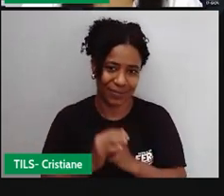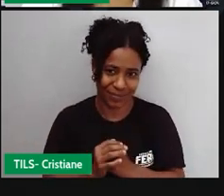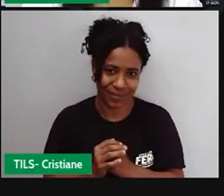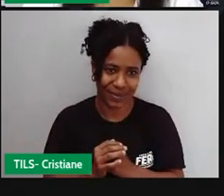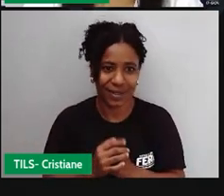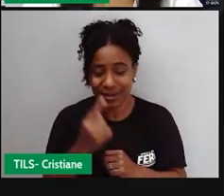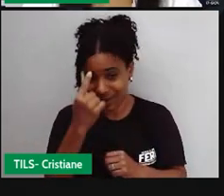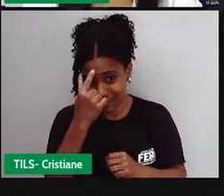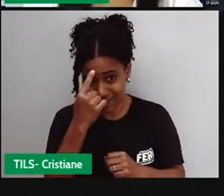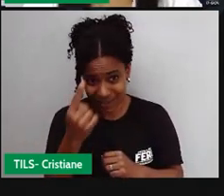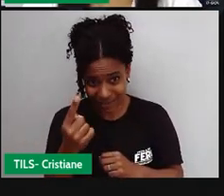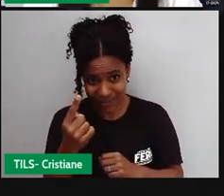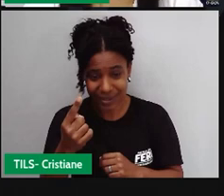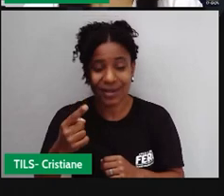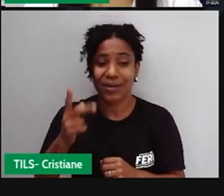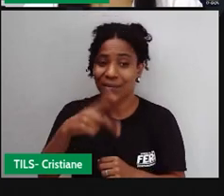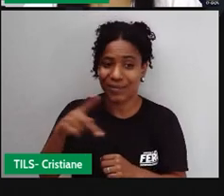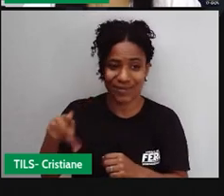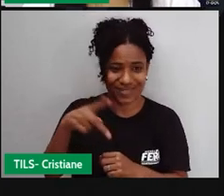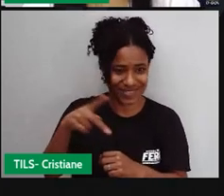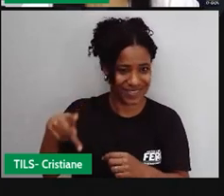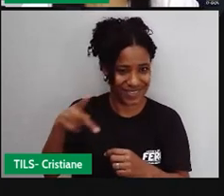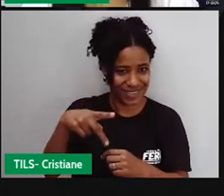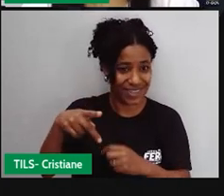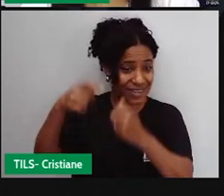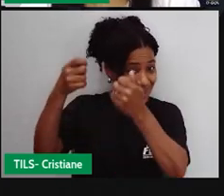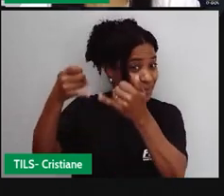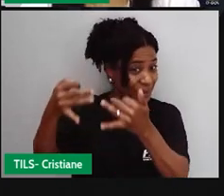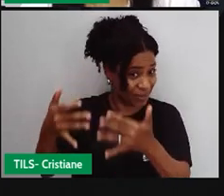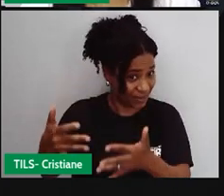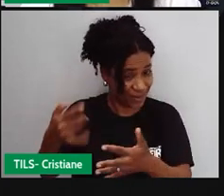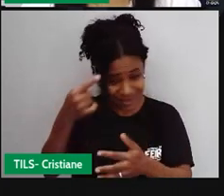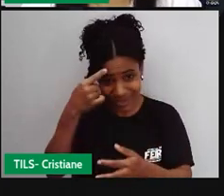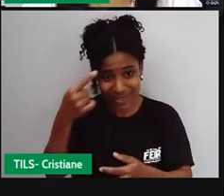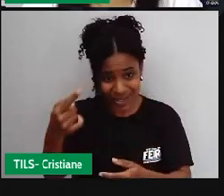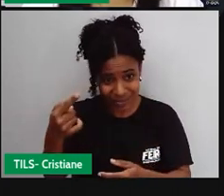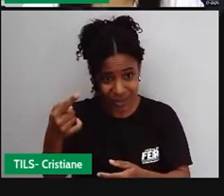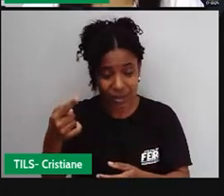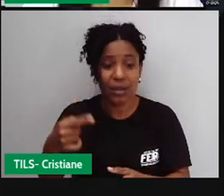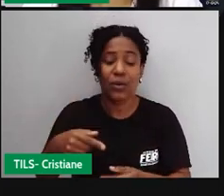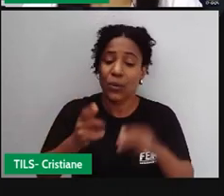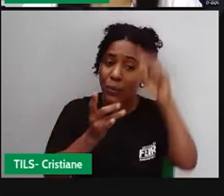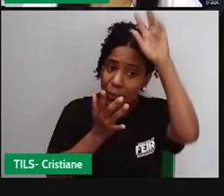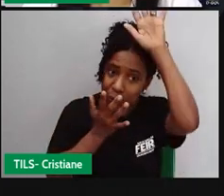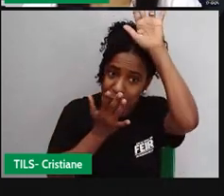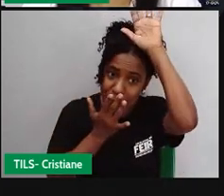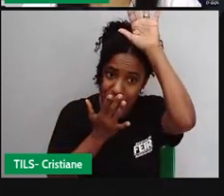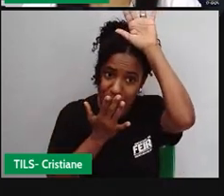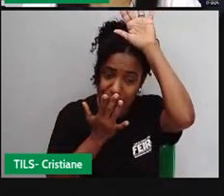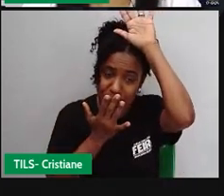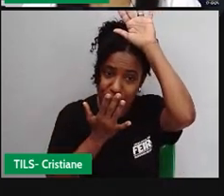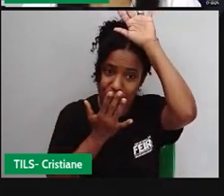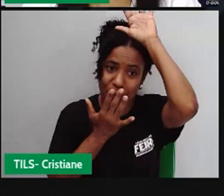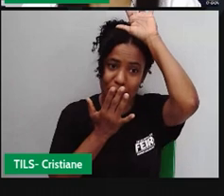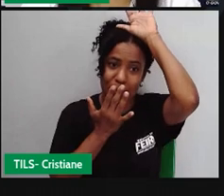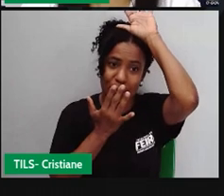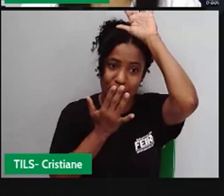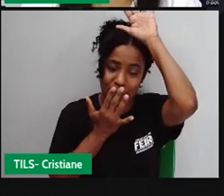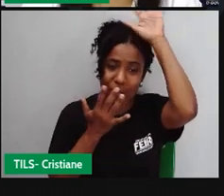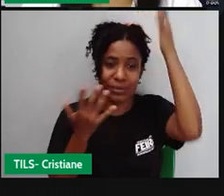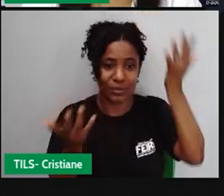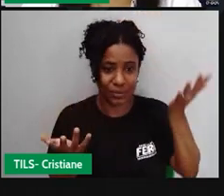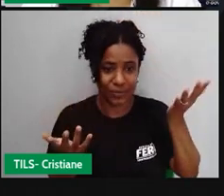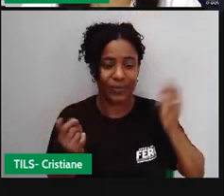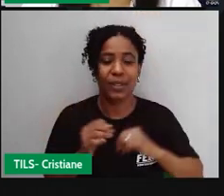Pro falou na aula anterior, mas é muito importante a gente lembrar. Assim como os índios, né? A gente não pode identificar os